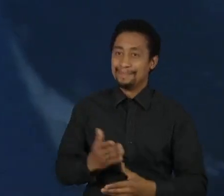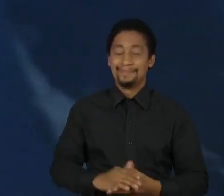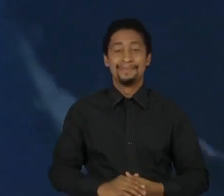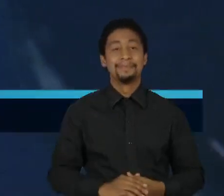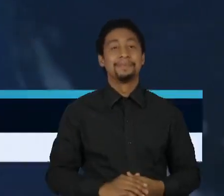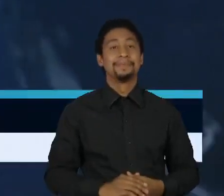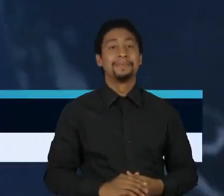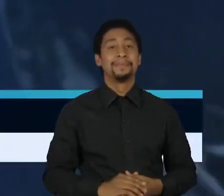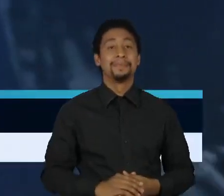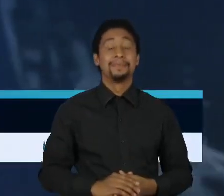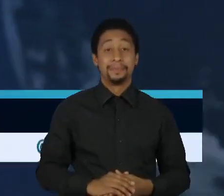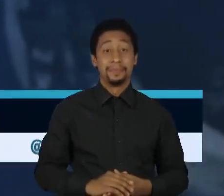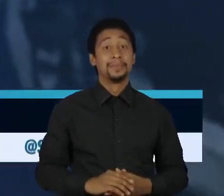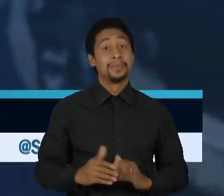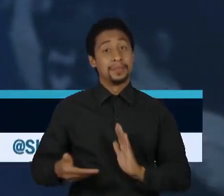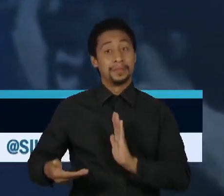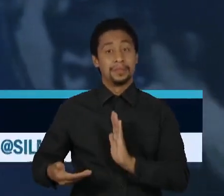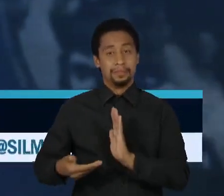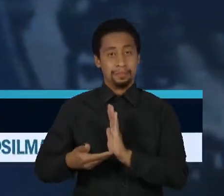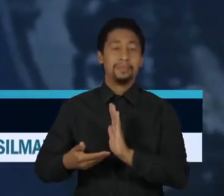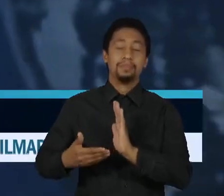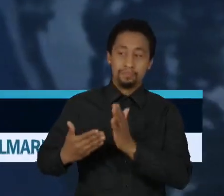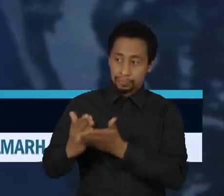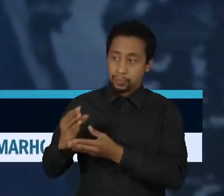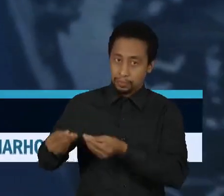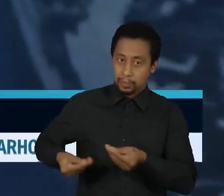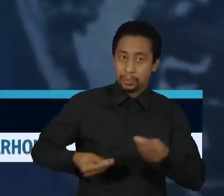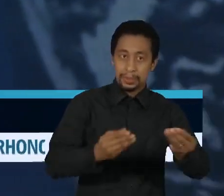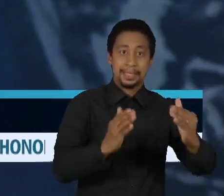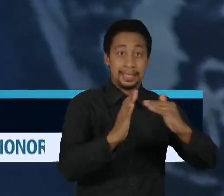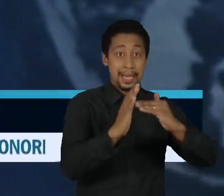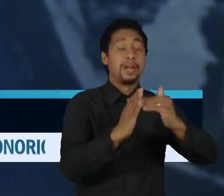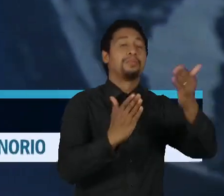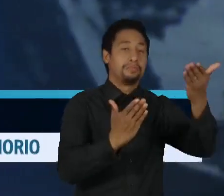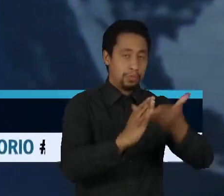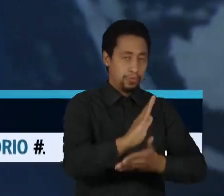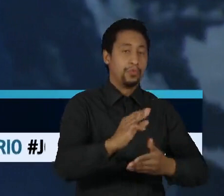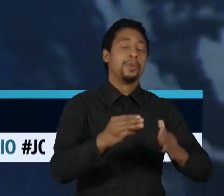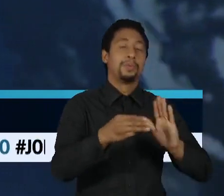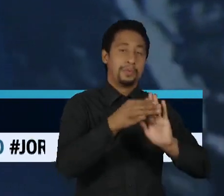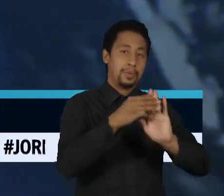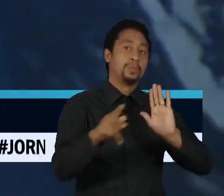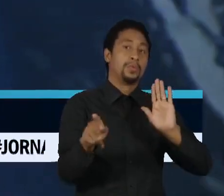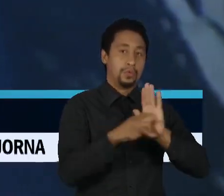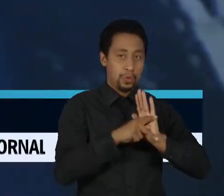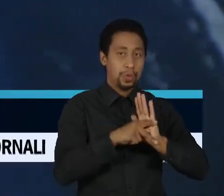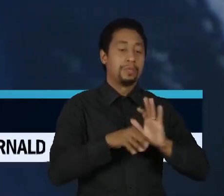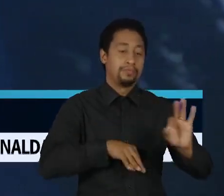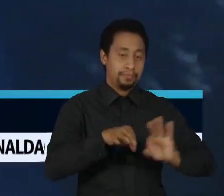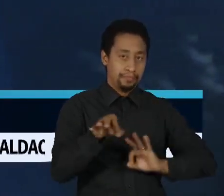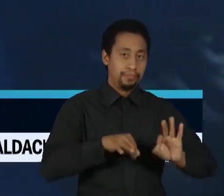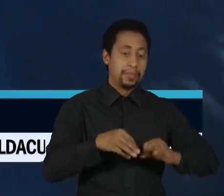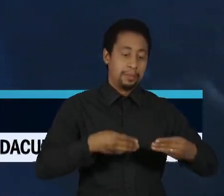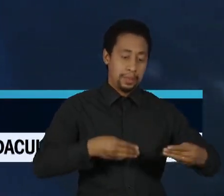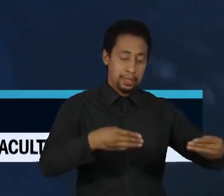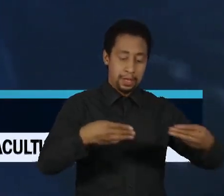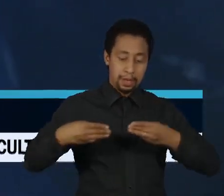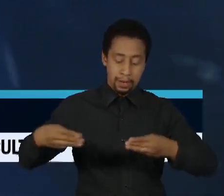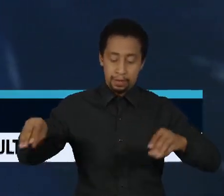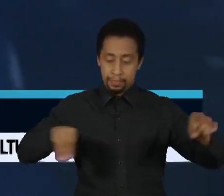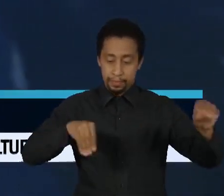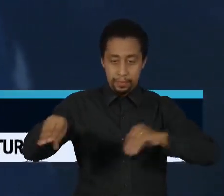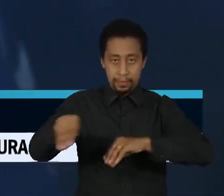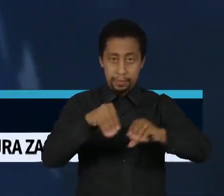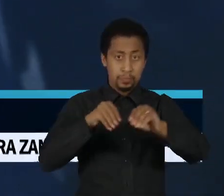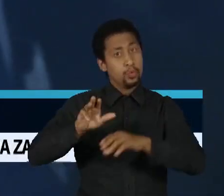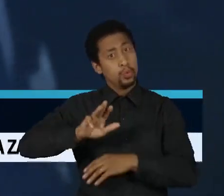O Senado aprovou o relatório da medida provisória que reorganiza os ministérios no último dia da sua validade. Uma vitória para o governo